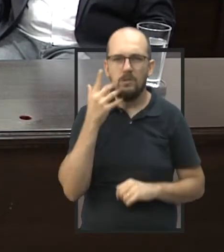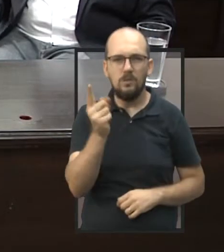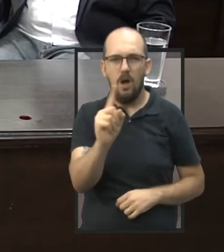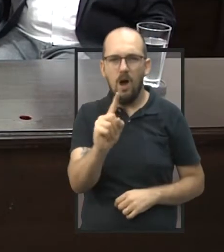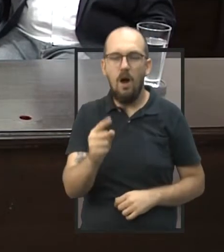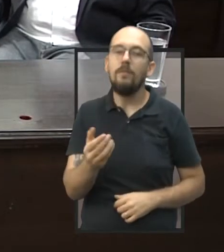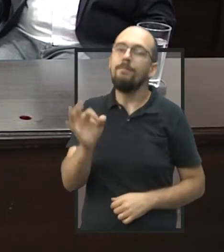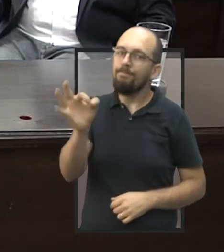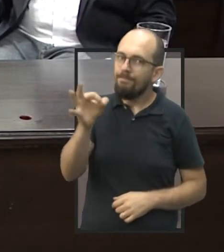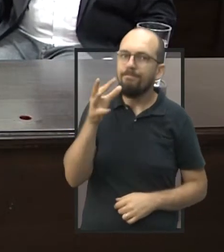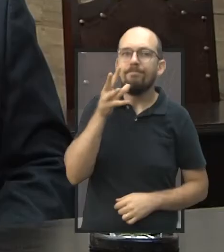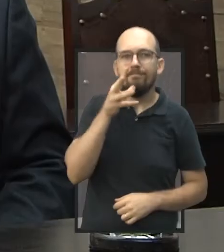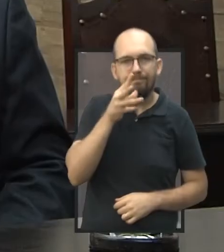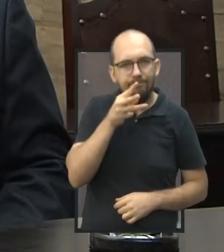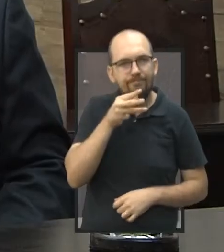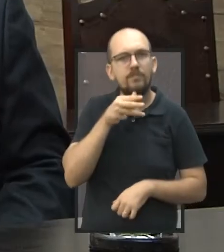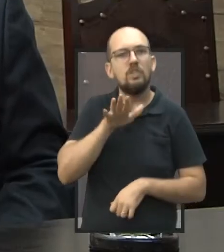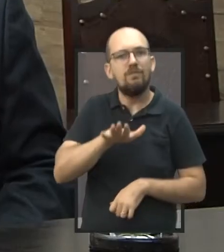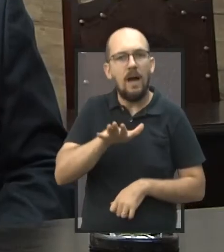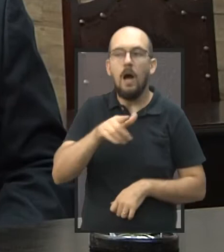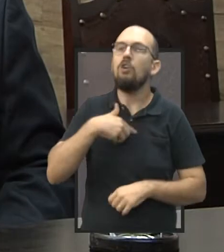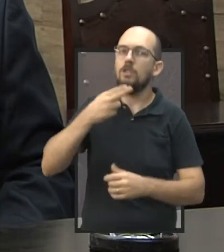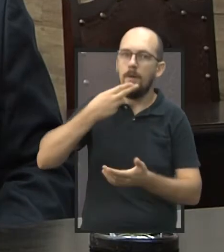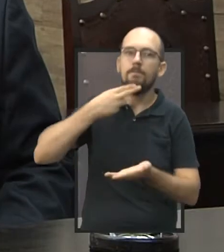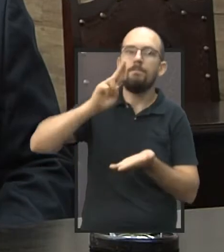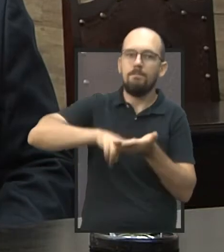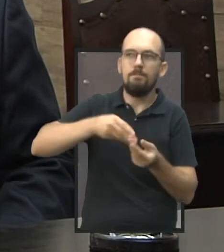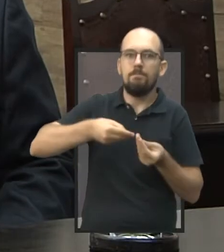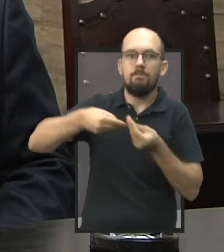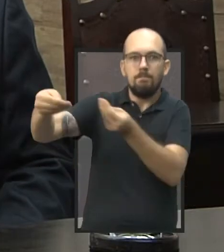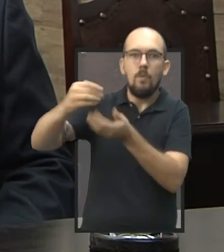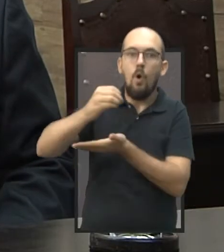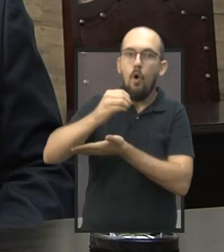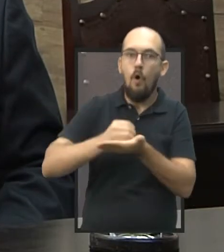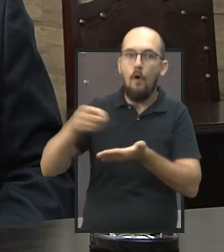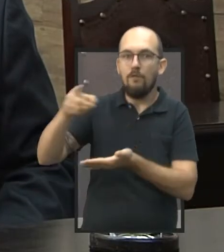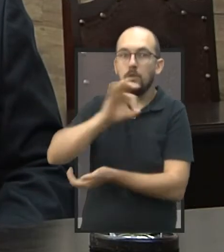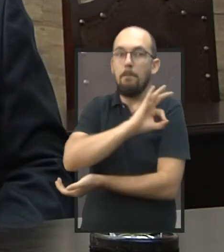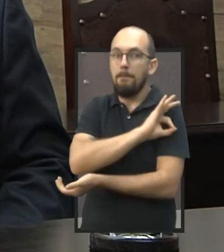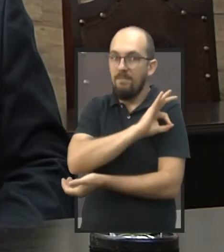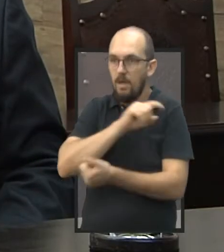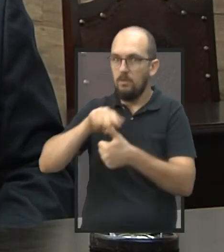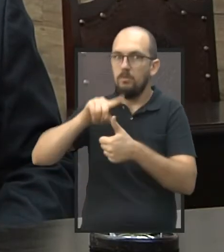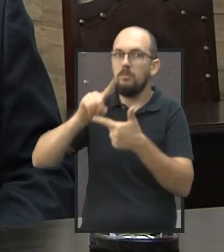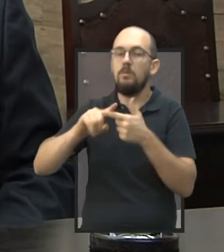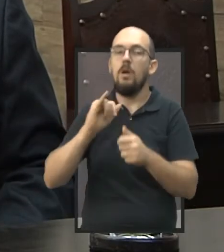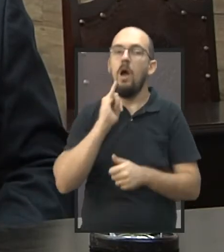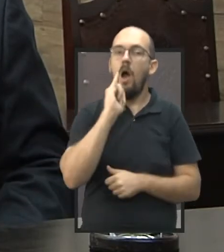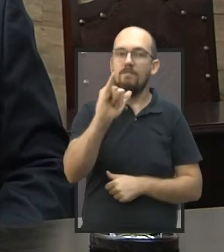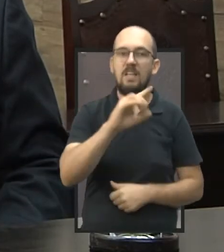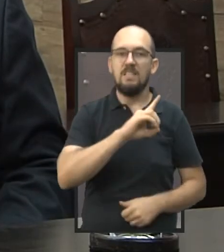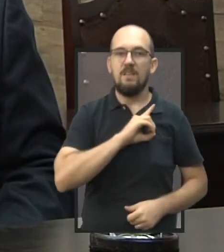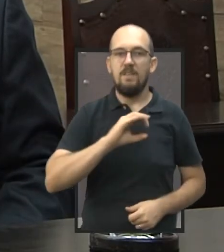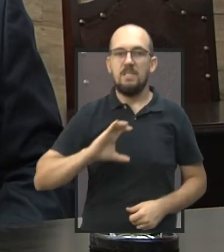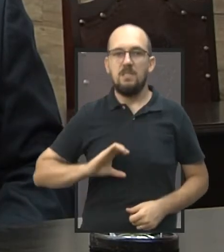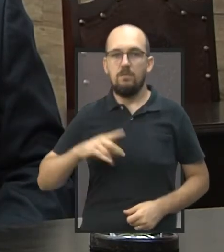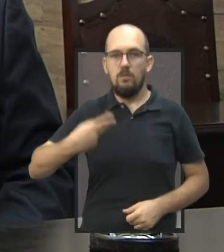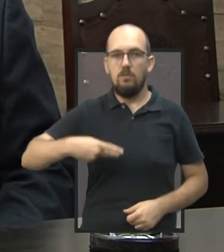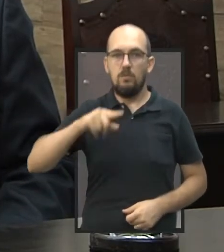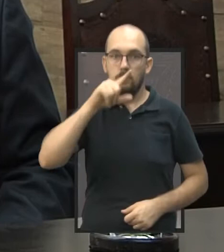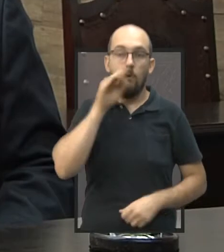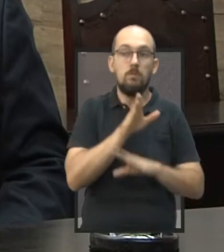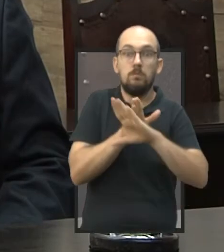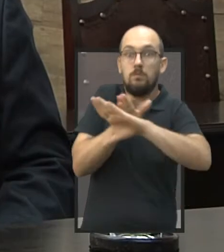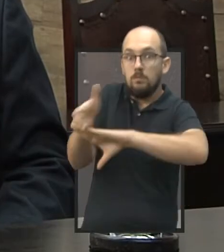devagar. Então eu já oficiei o prefeito de lá. Eu também notifiquei a defesa civil de Jaú, porque é de suma importância que eles